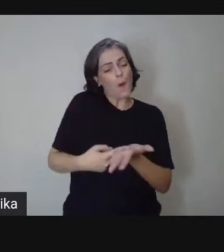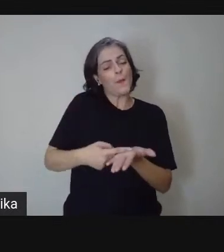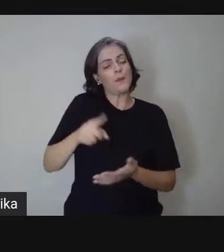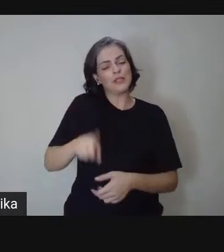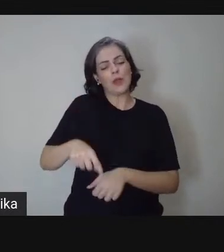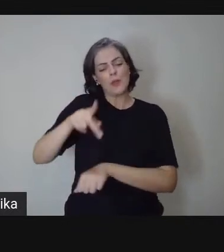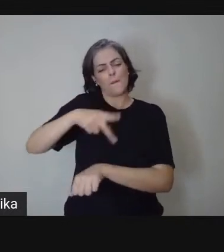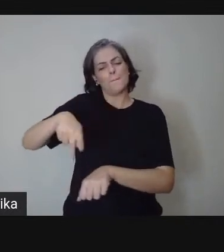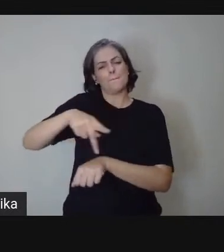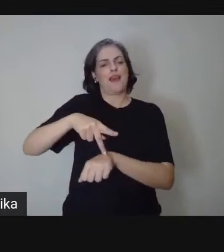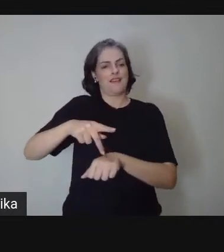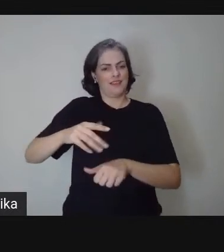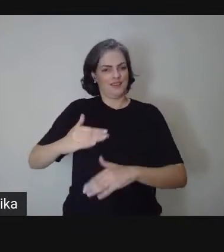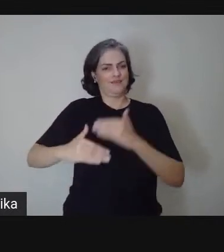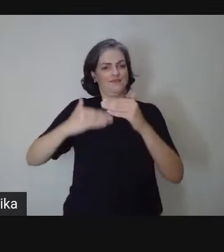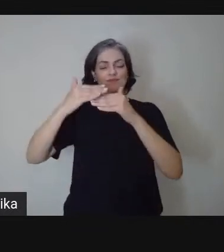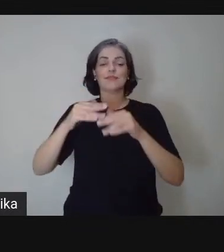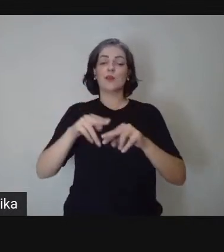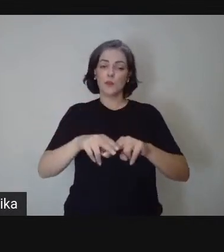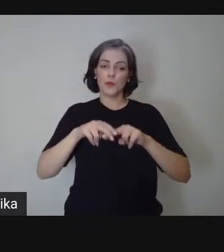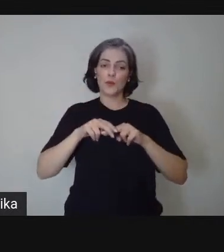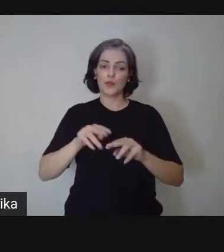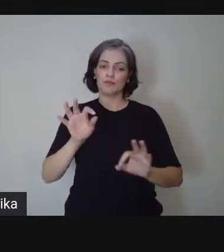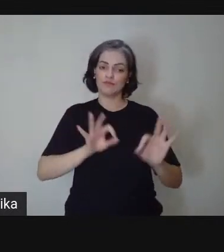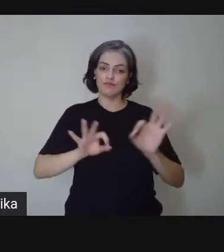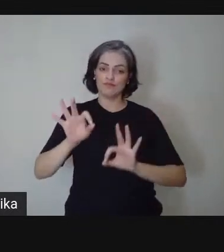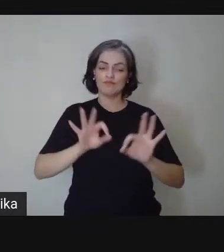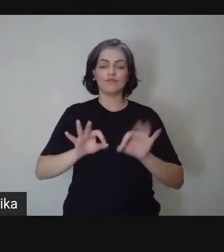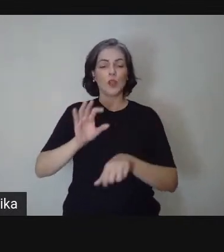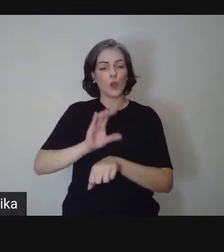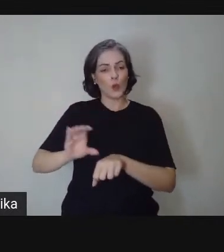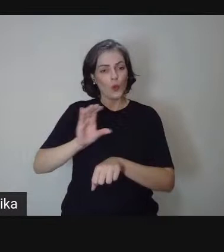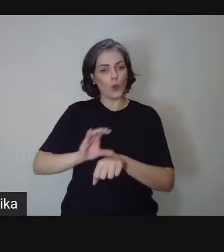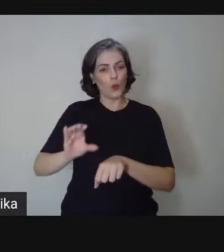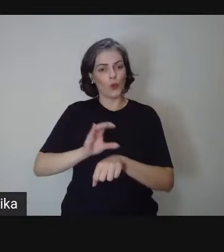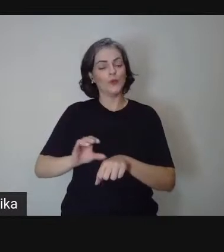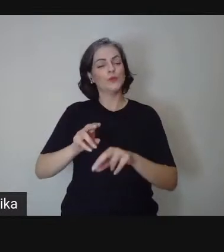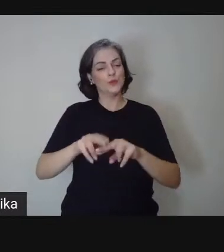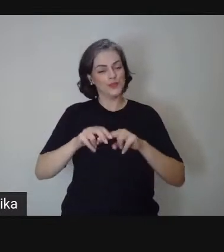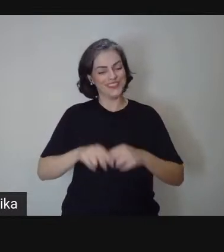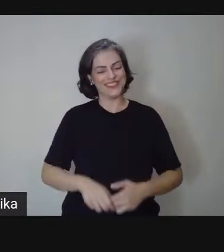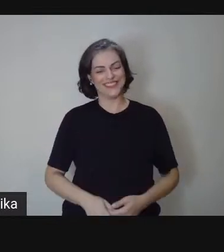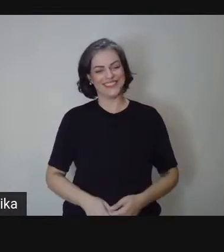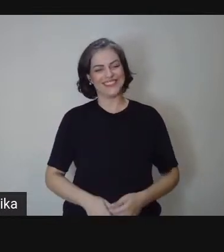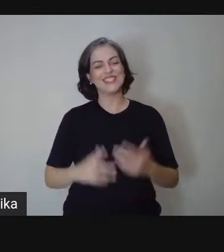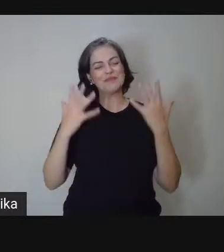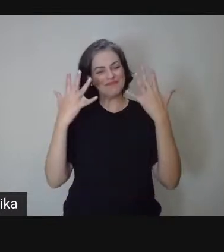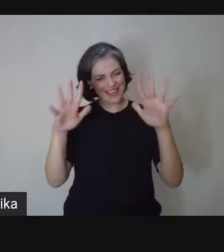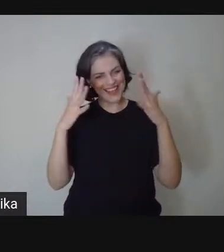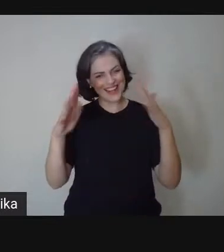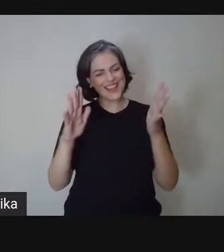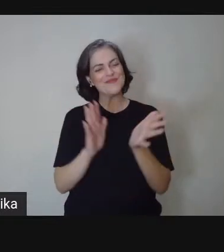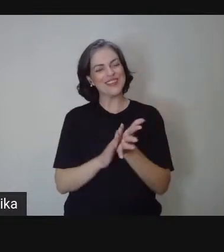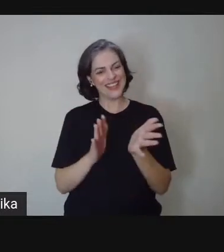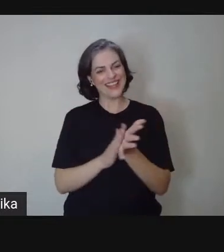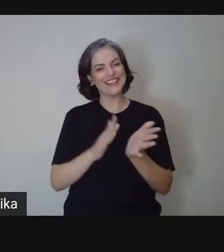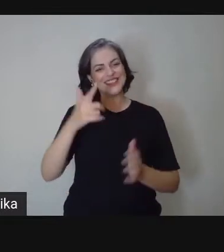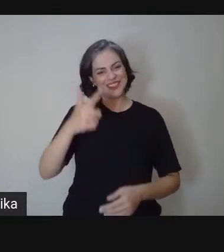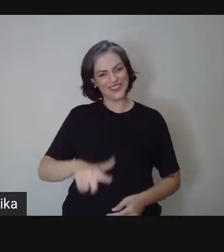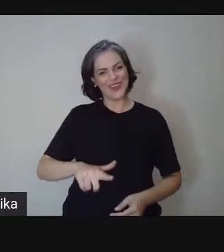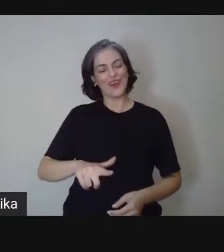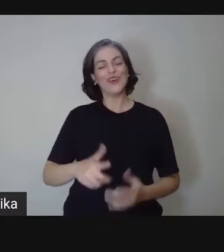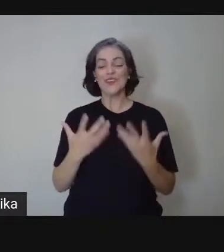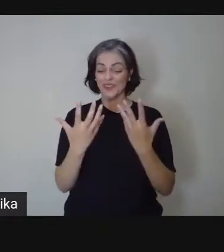e a realização destes cursos é a concretização deste fato. Parabéns mais uma vez e